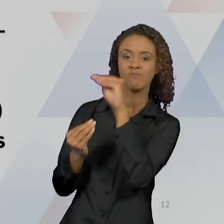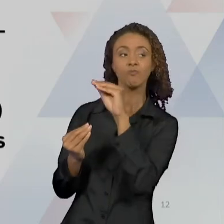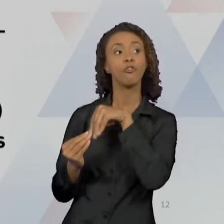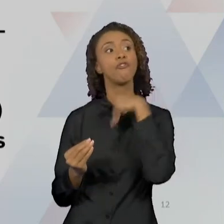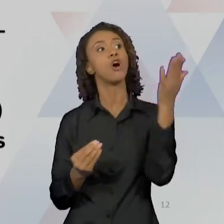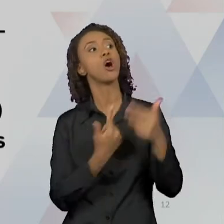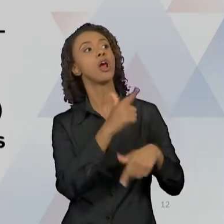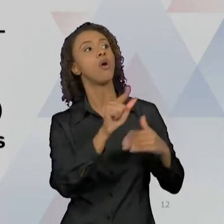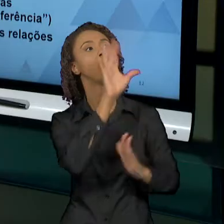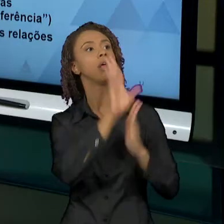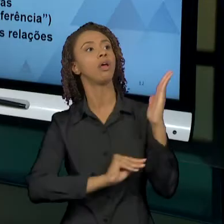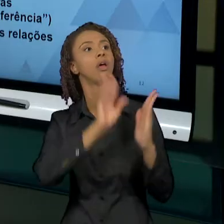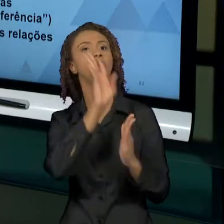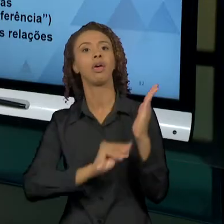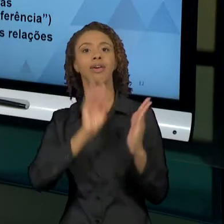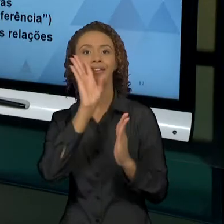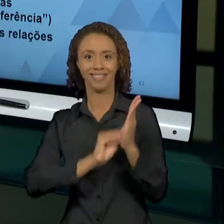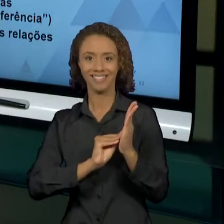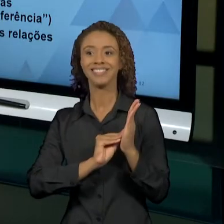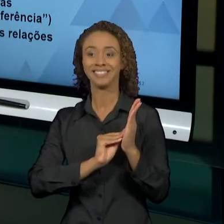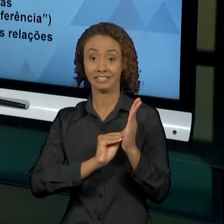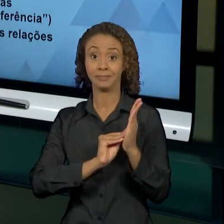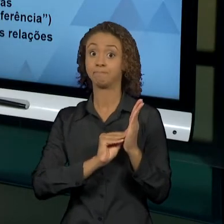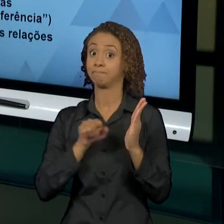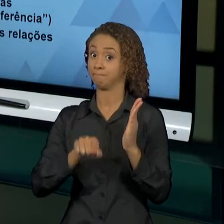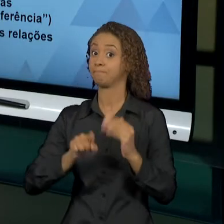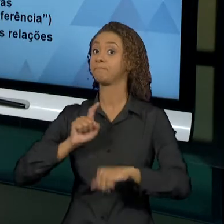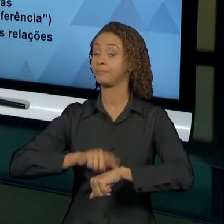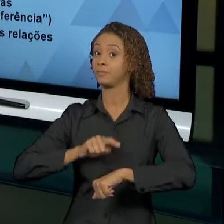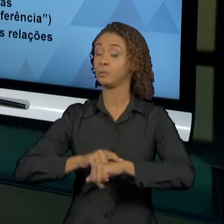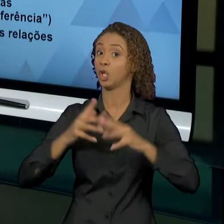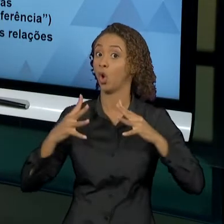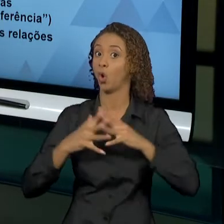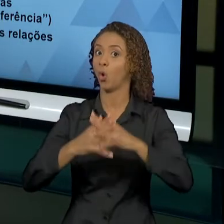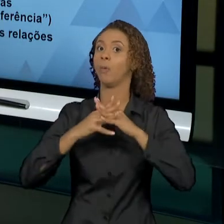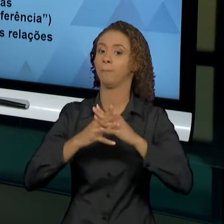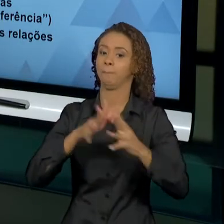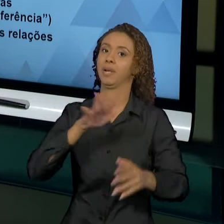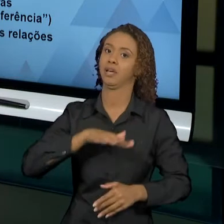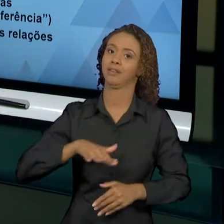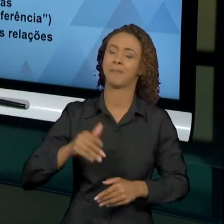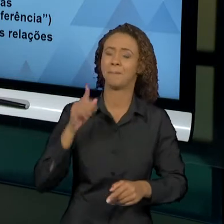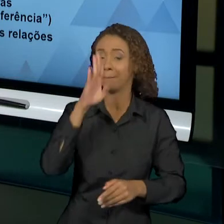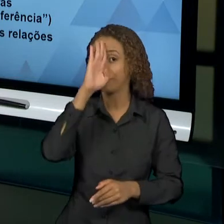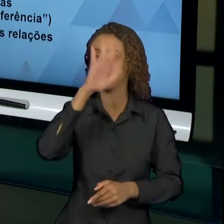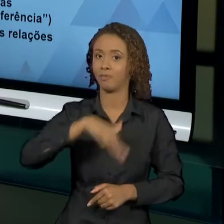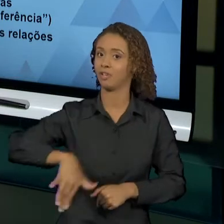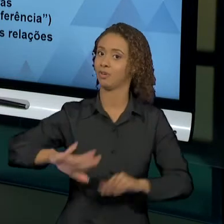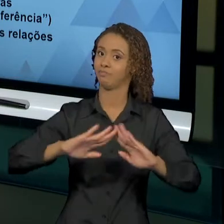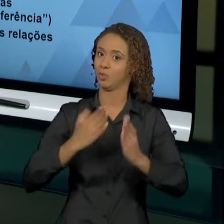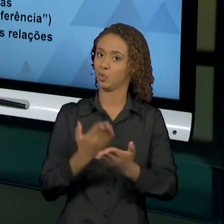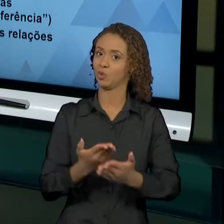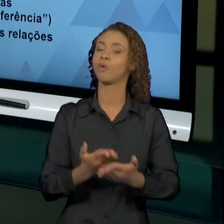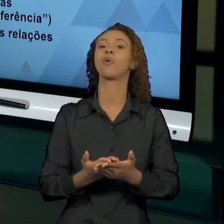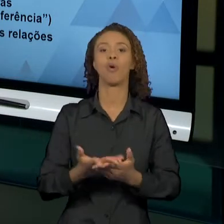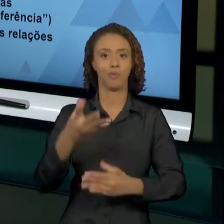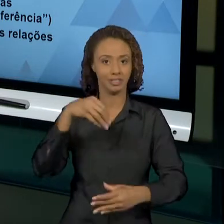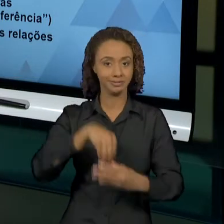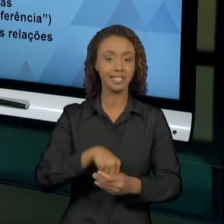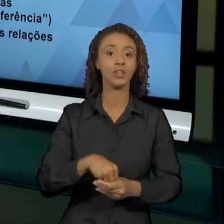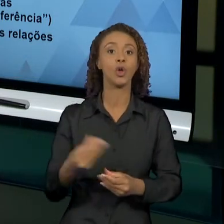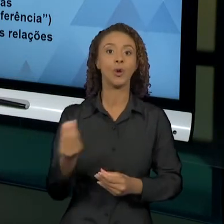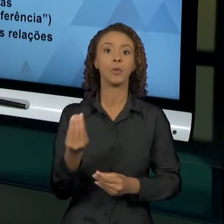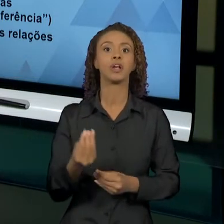Então, esse é um ponto, uma fase muito crítica no âmbito escolar, porque realmente essa relação